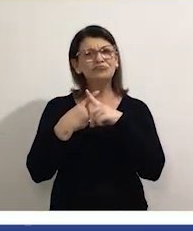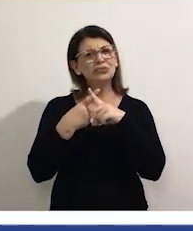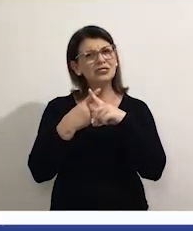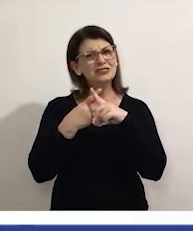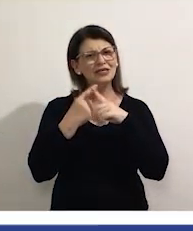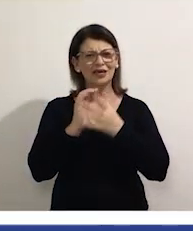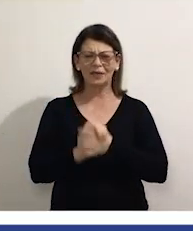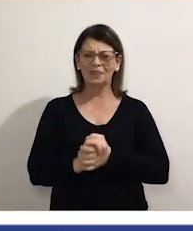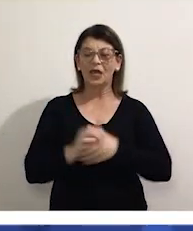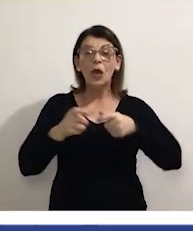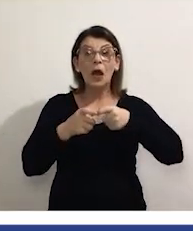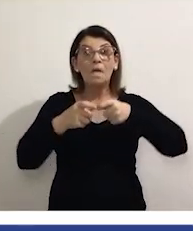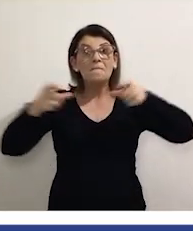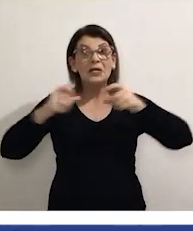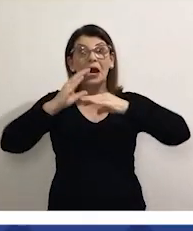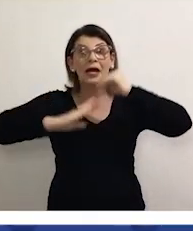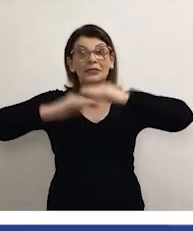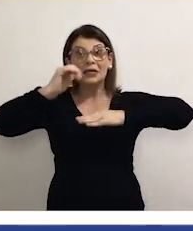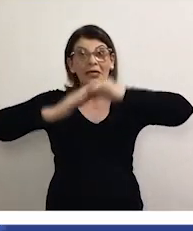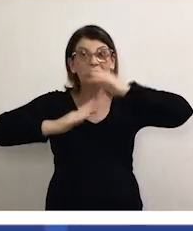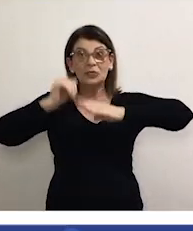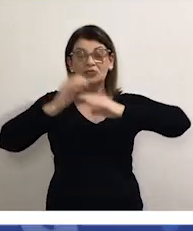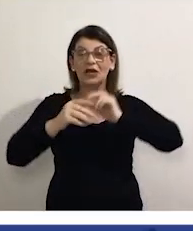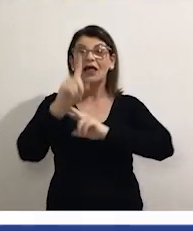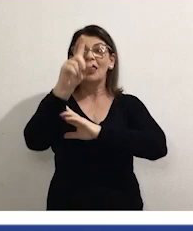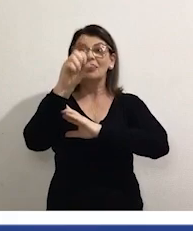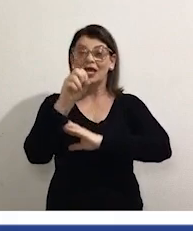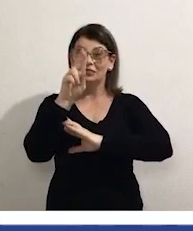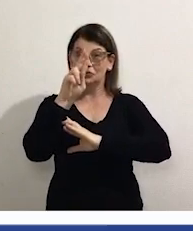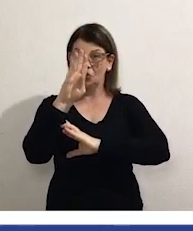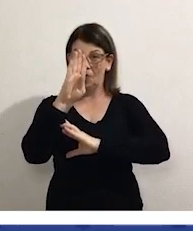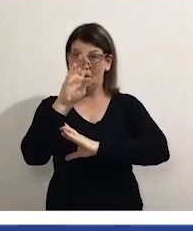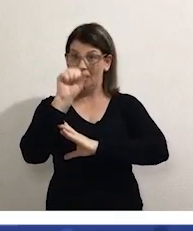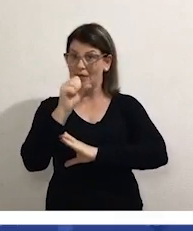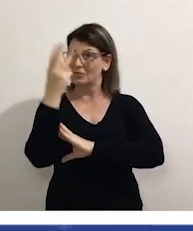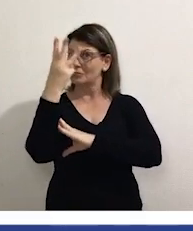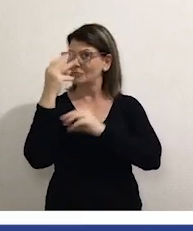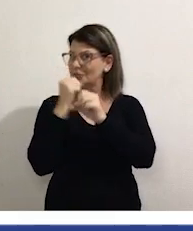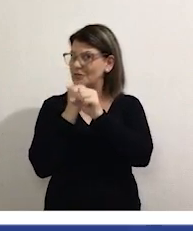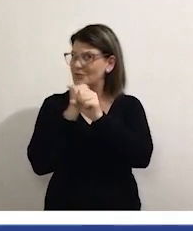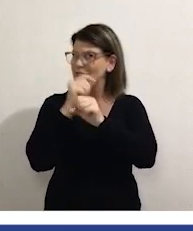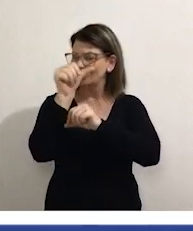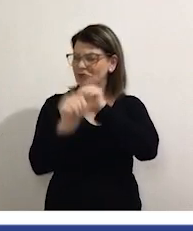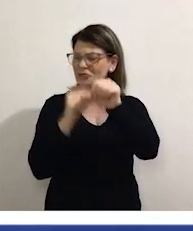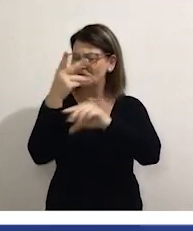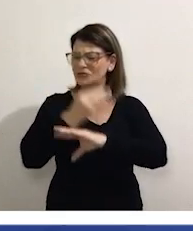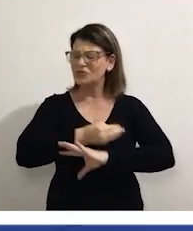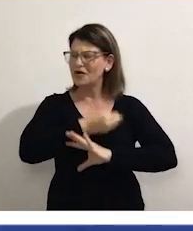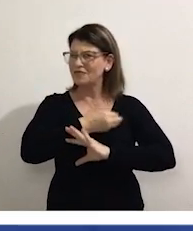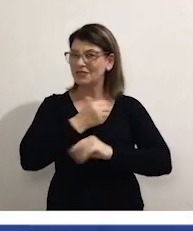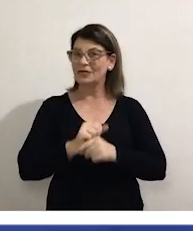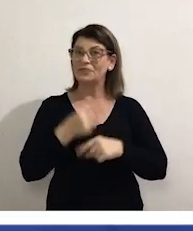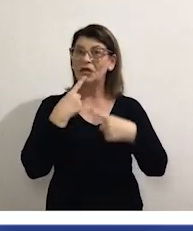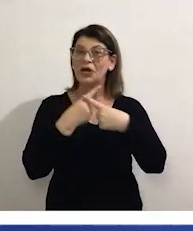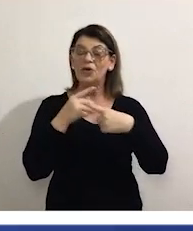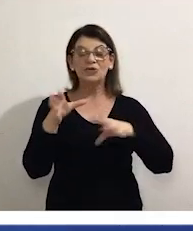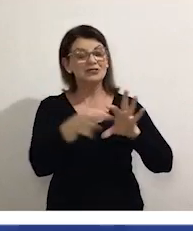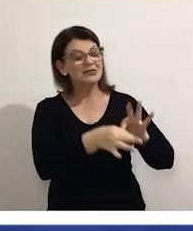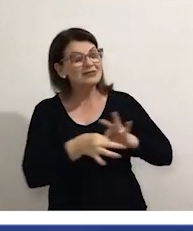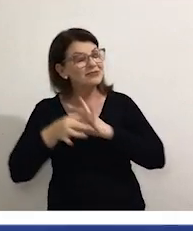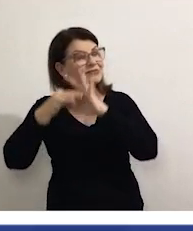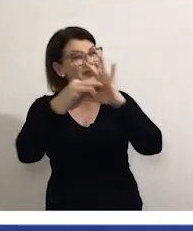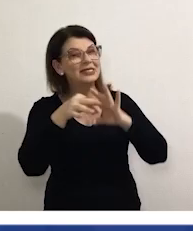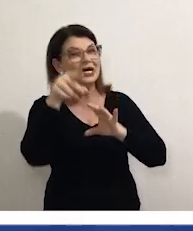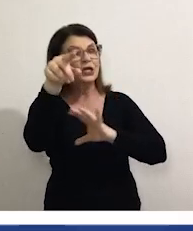Por que ampliar, reformar e construir 10 UBSs em 3 anos muda sua vida? Porque tá tudo